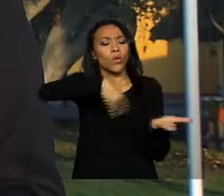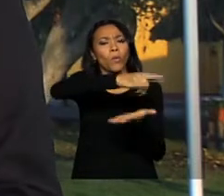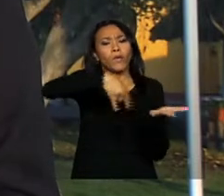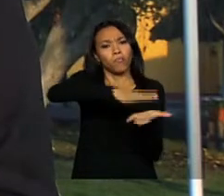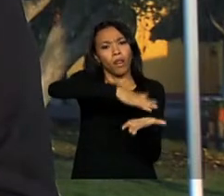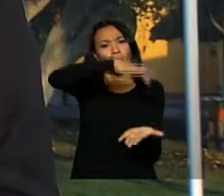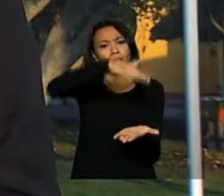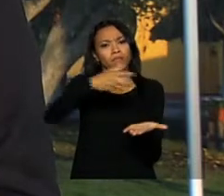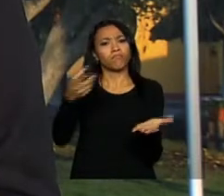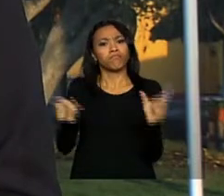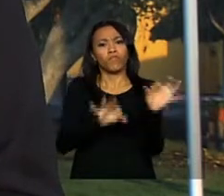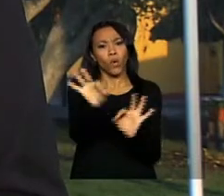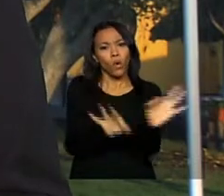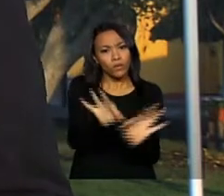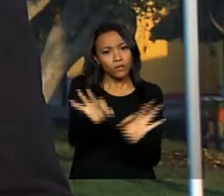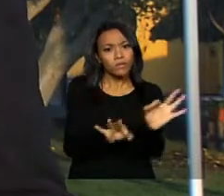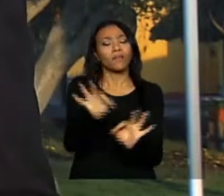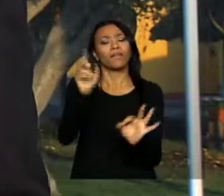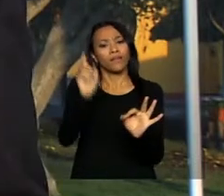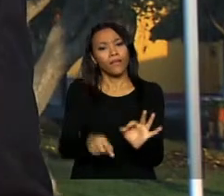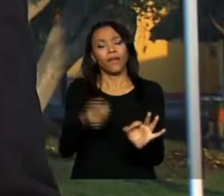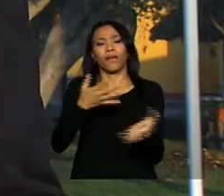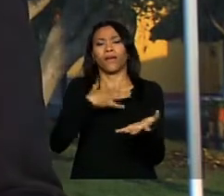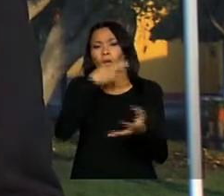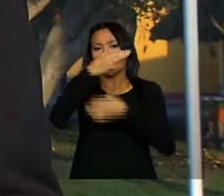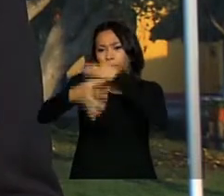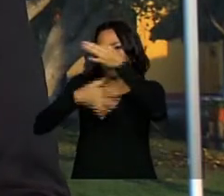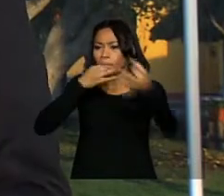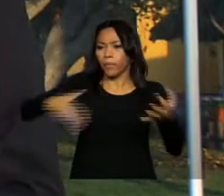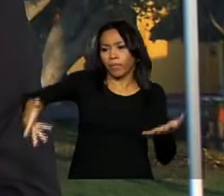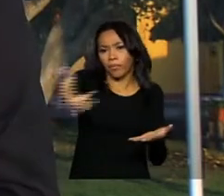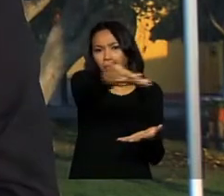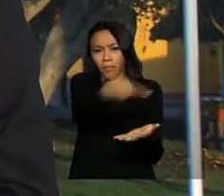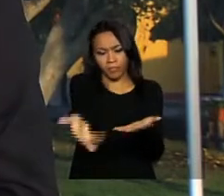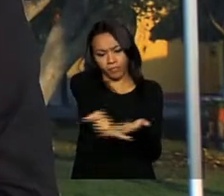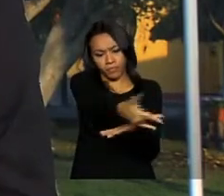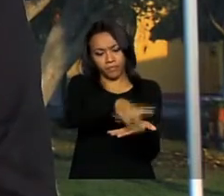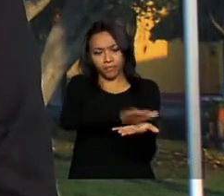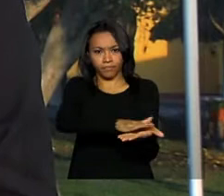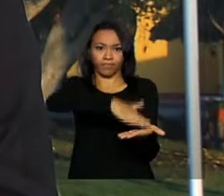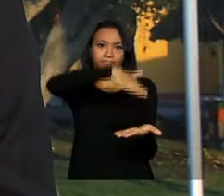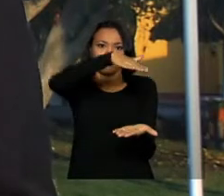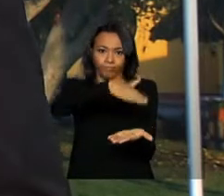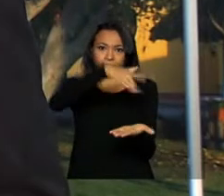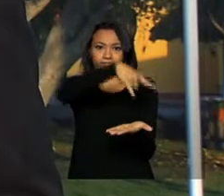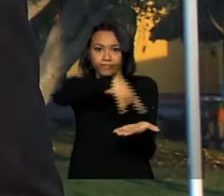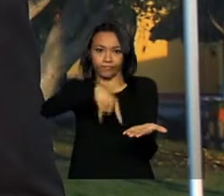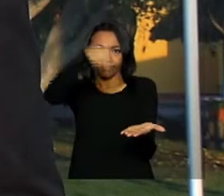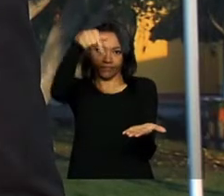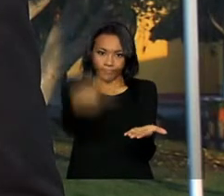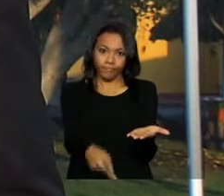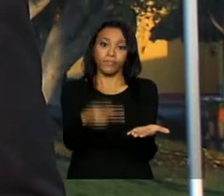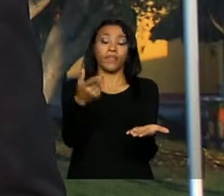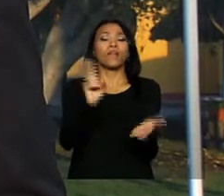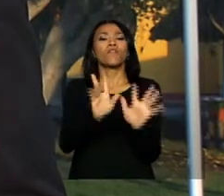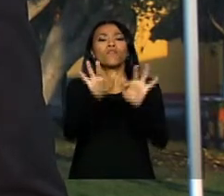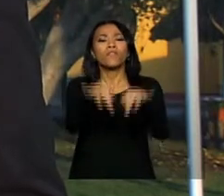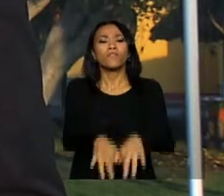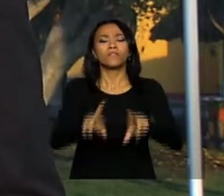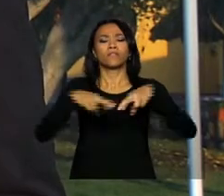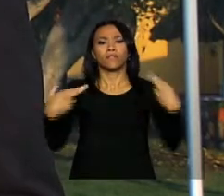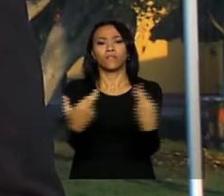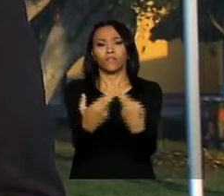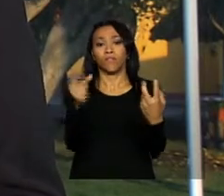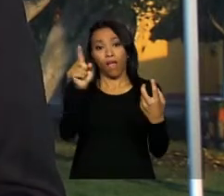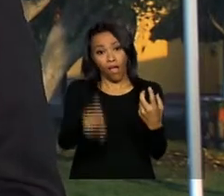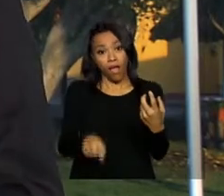2016, que são a declaração política, o plano de ação e declarações especiais. A cúpula vai ser encerrada com a